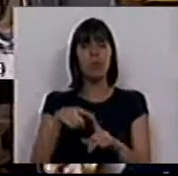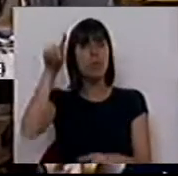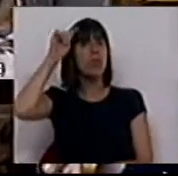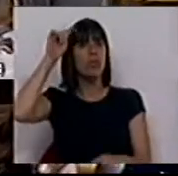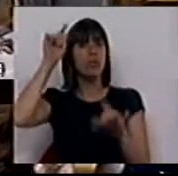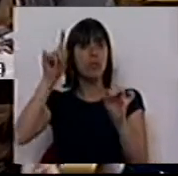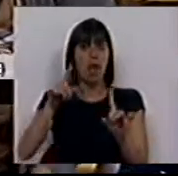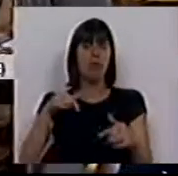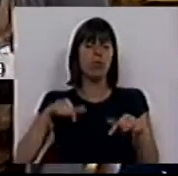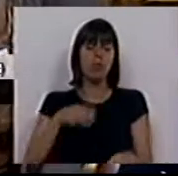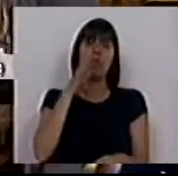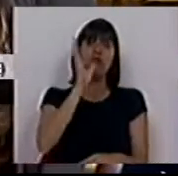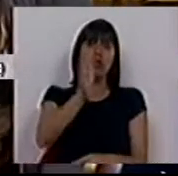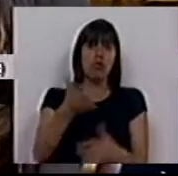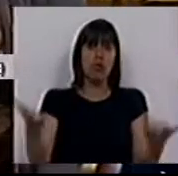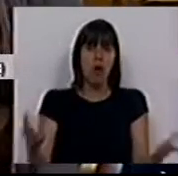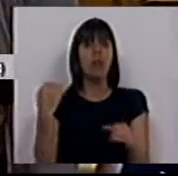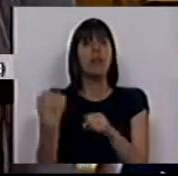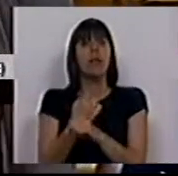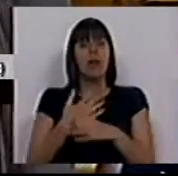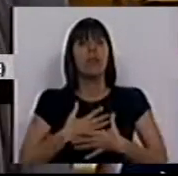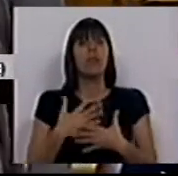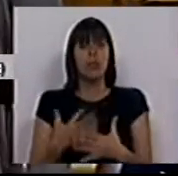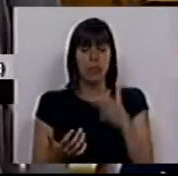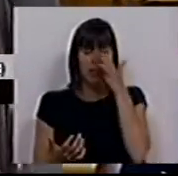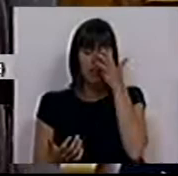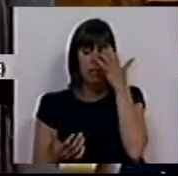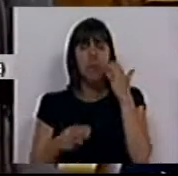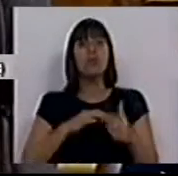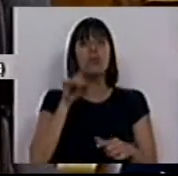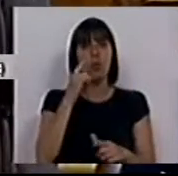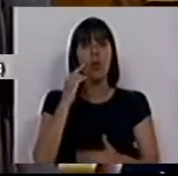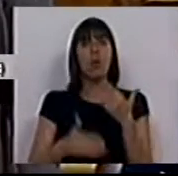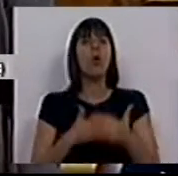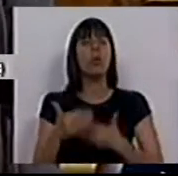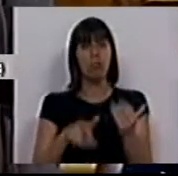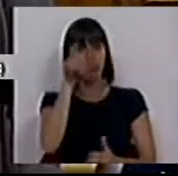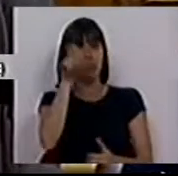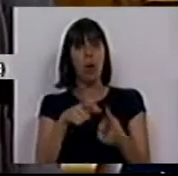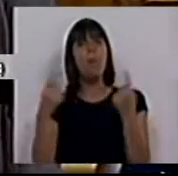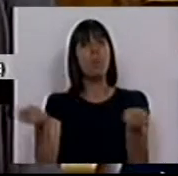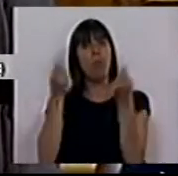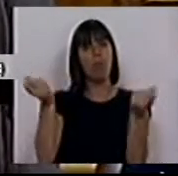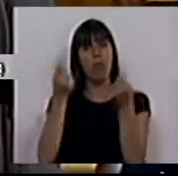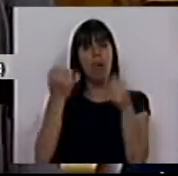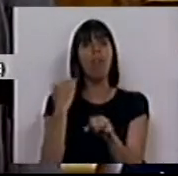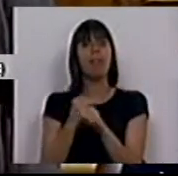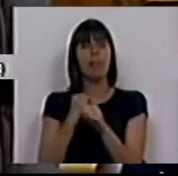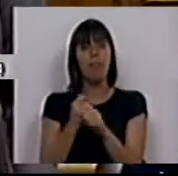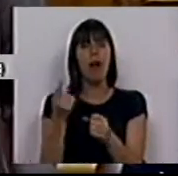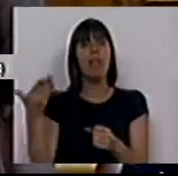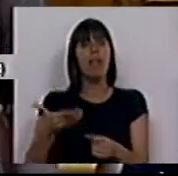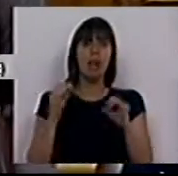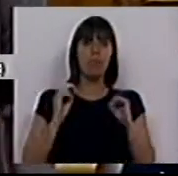estágios, como bem aqui dissemos, e com o trabalho voluntário, o Sr. continua a ser o promotor do trabalho